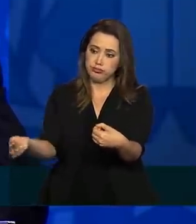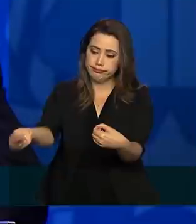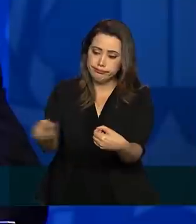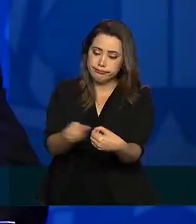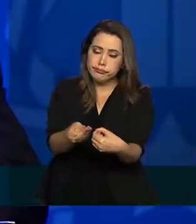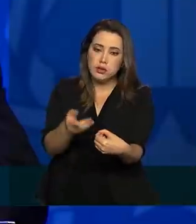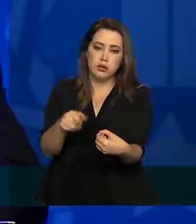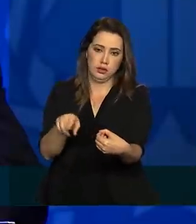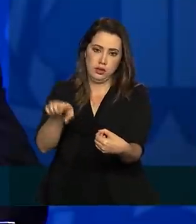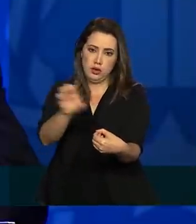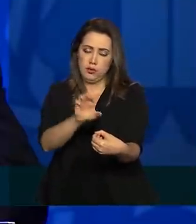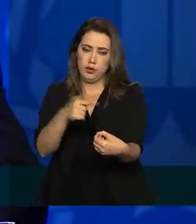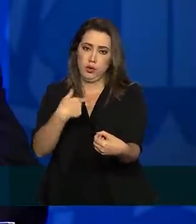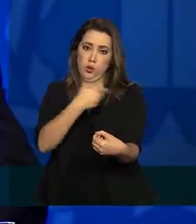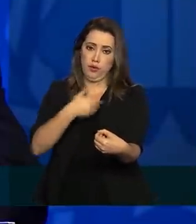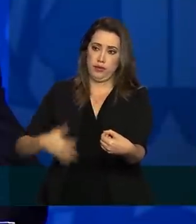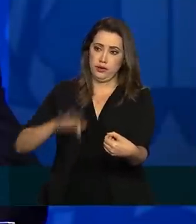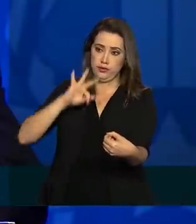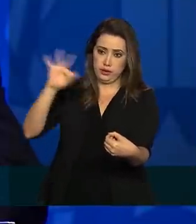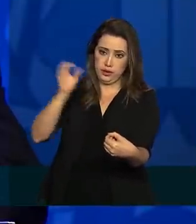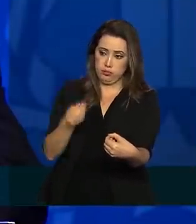que, talvez,